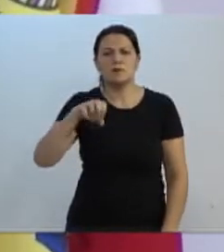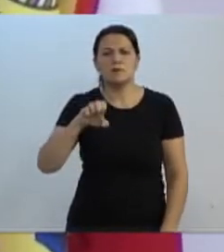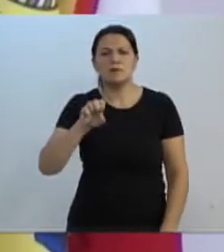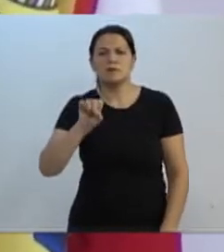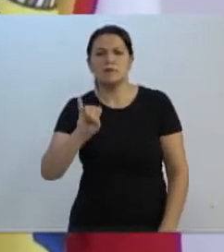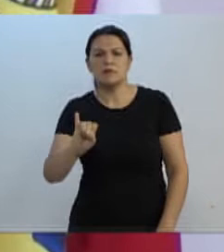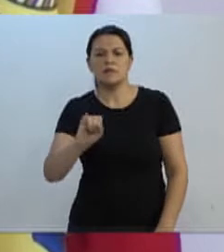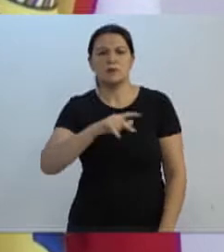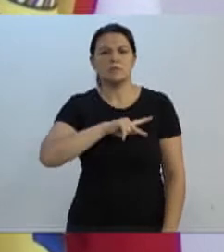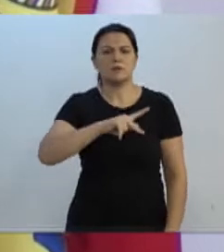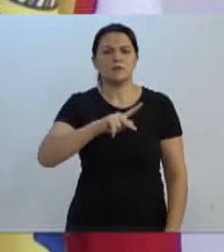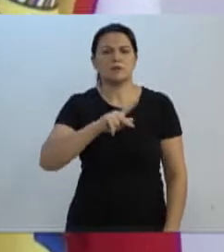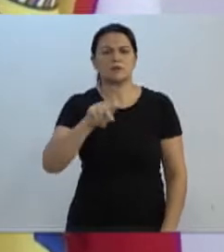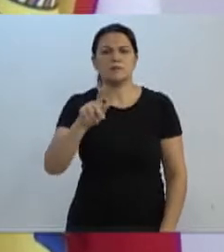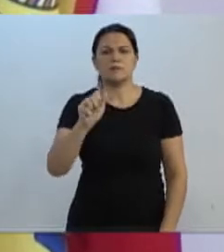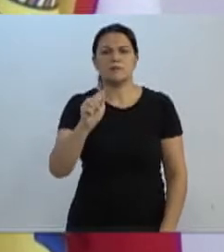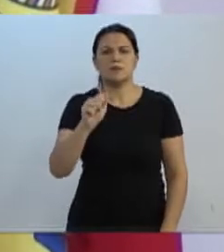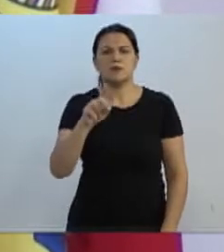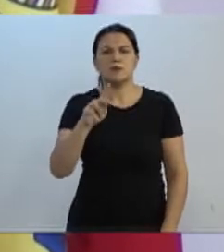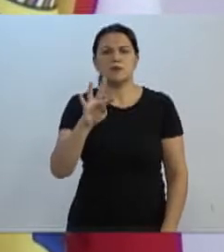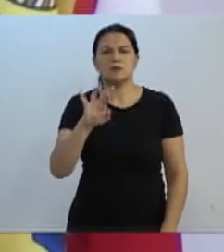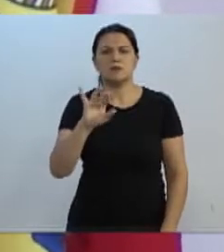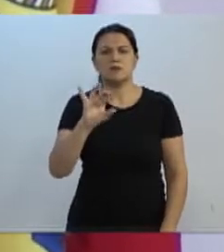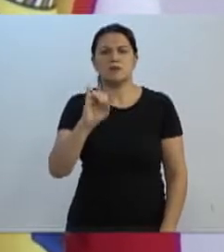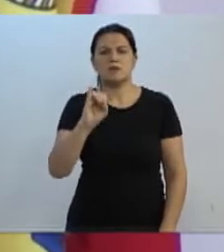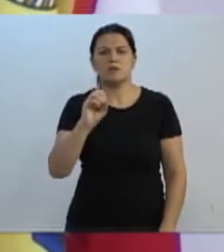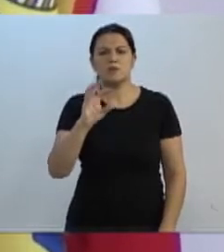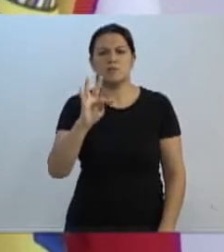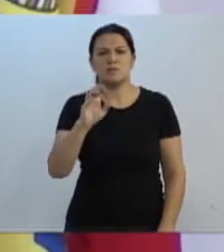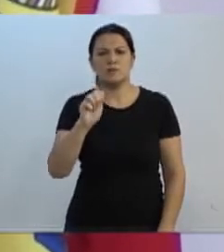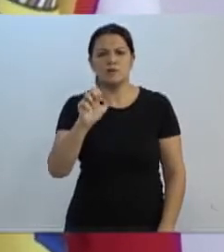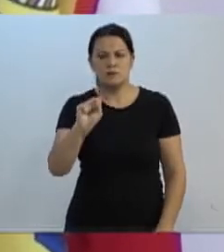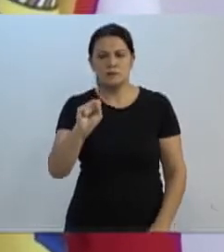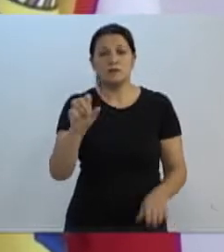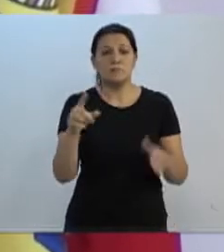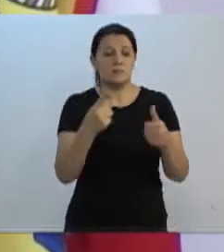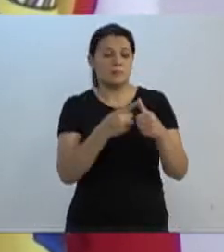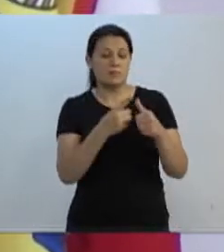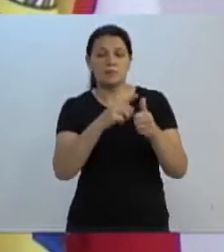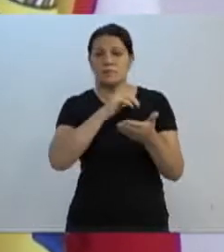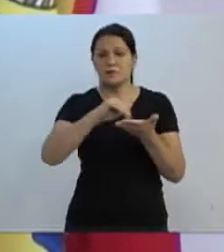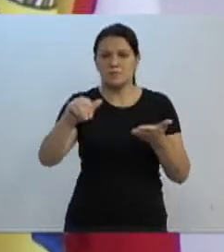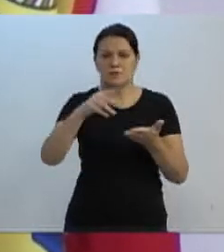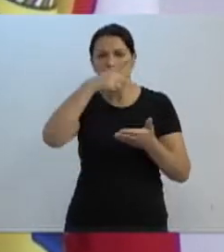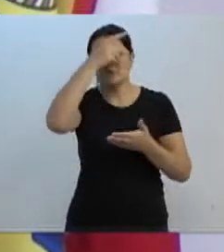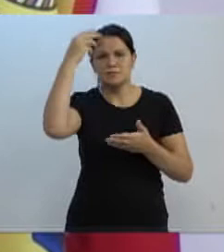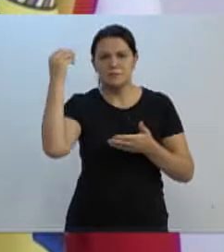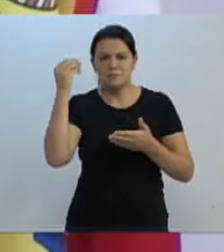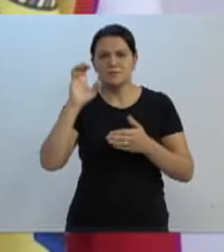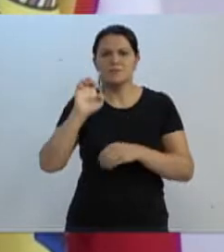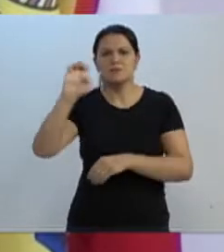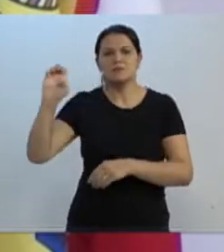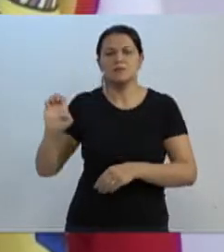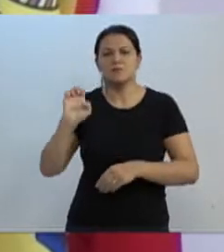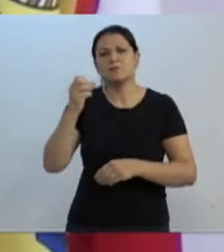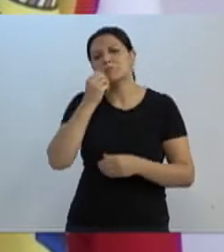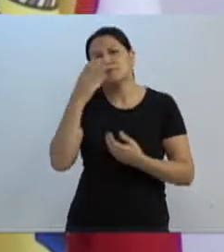do Patriotas, e hoje também primeiro secretário da Executiva Estadual. Bem-vindo aqui à nossa casa legislativa.